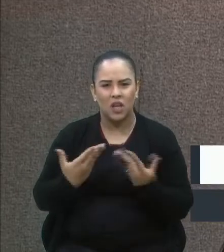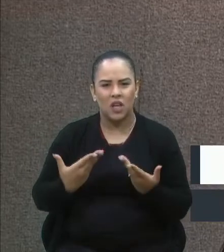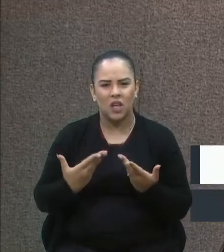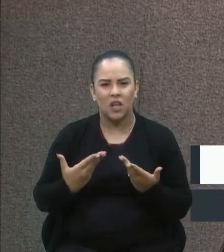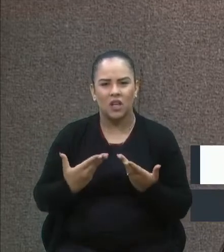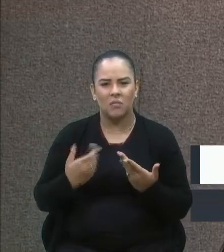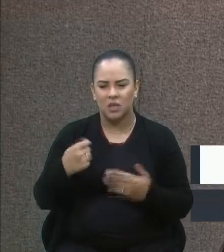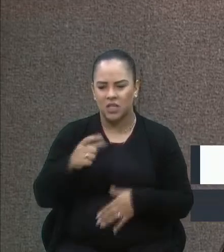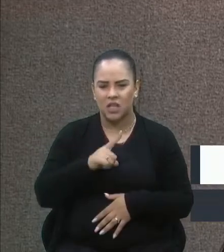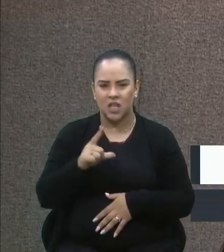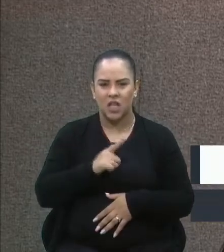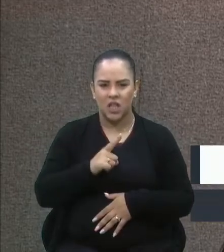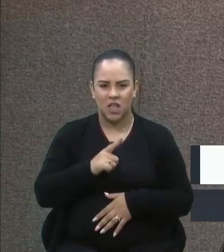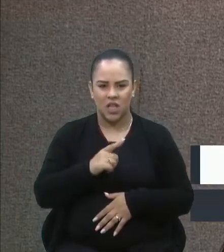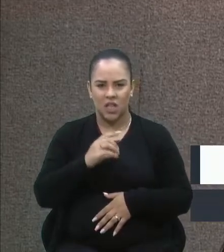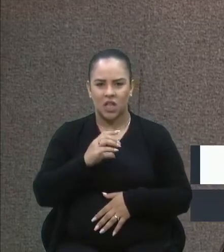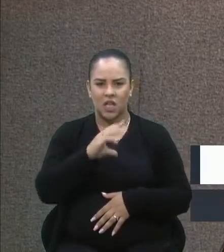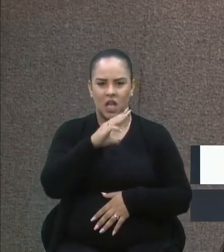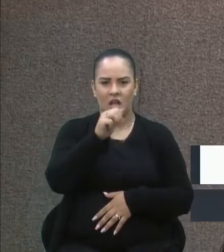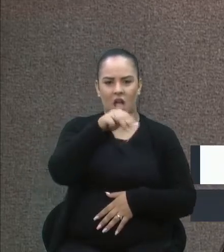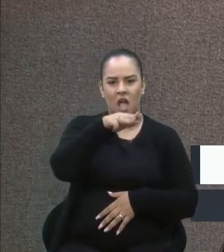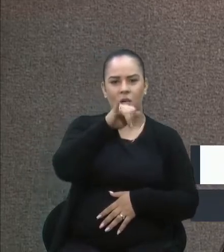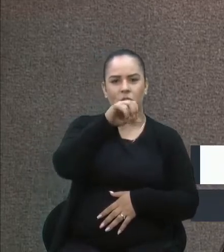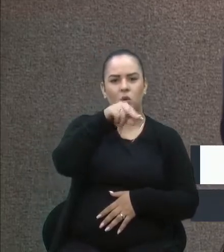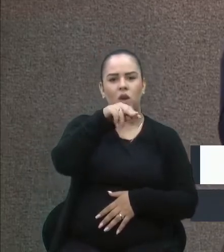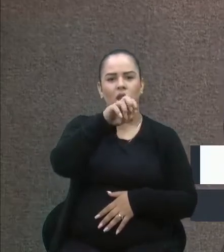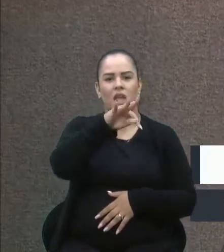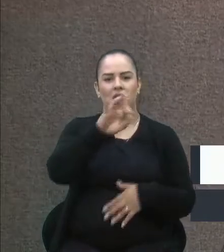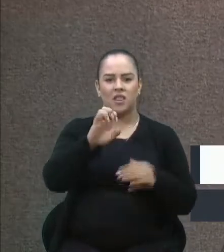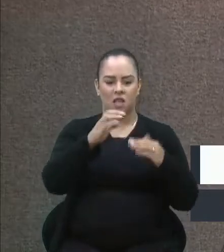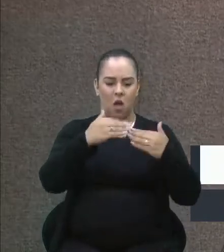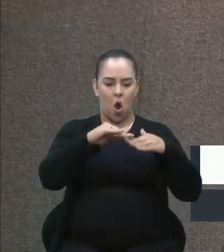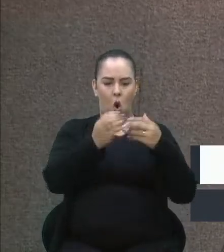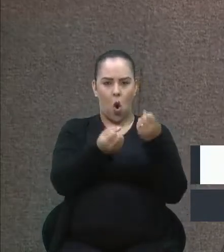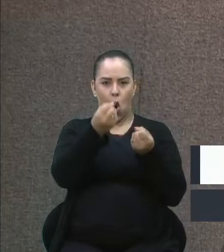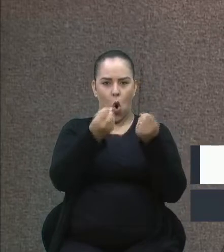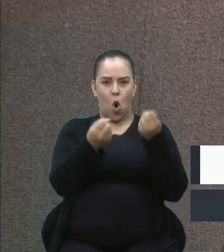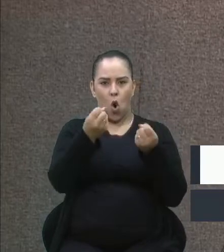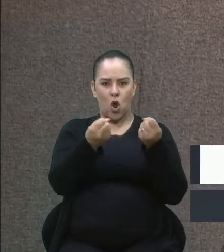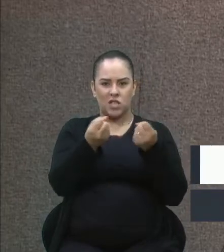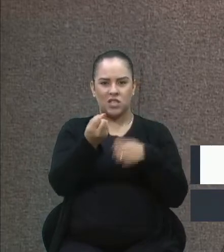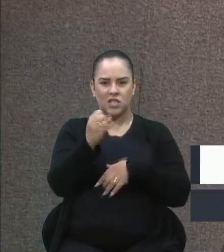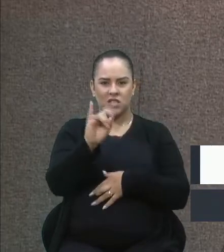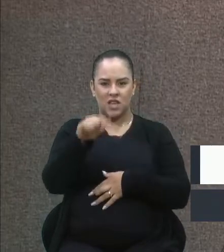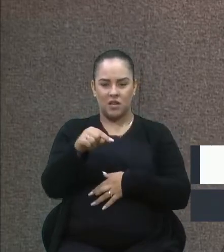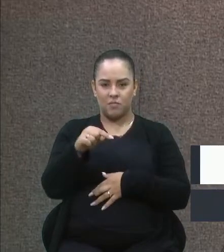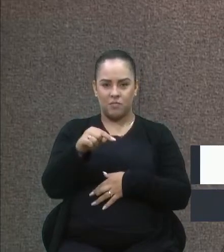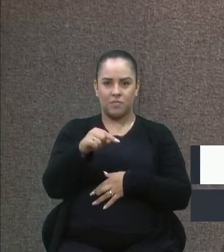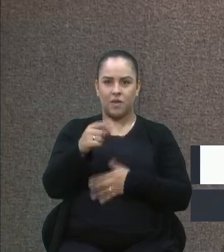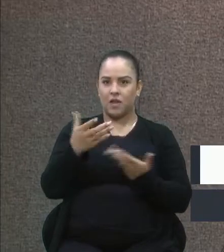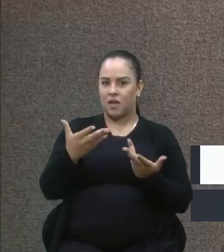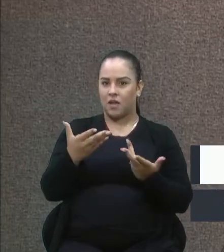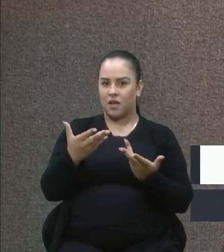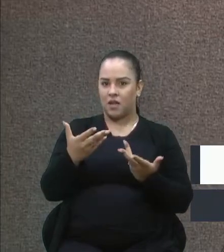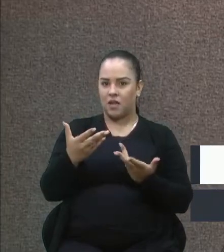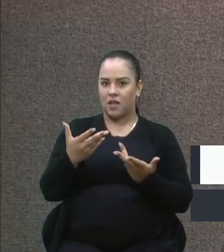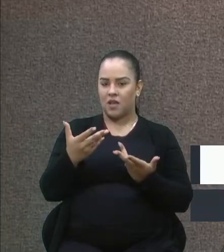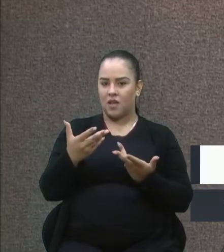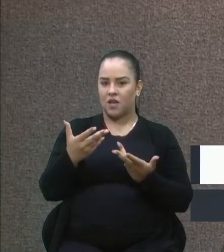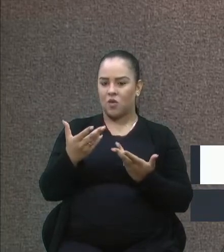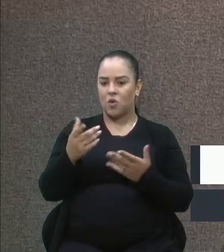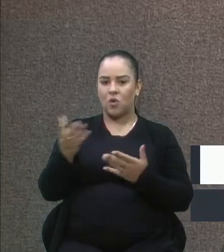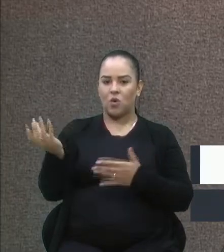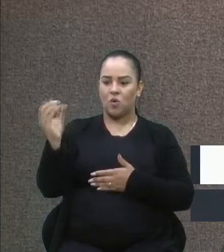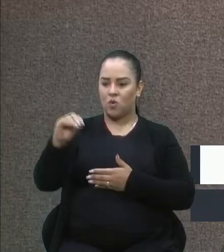diesel para a Secretaria de Educação, eu não entendo o que eles querem fazer com a caminhonete, fosse para carregar carga, comprava uma van pelo mesmo valor,